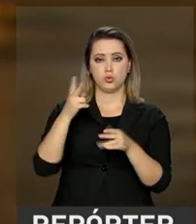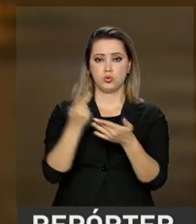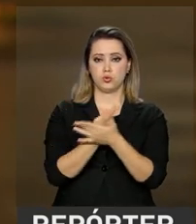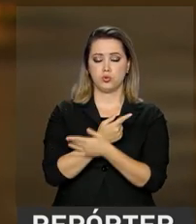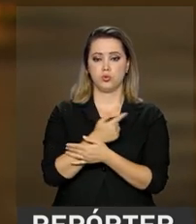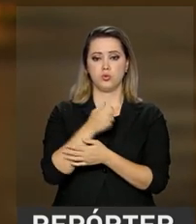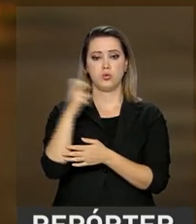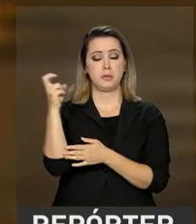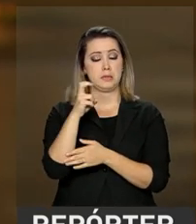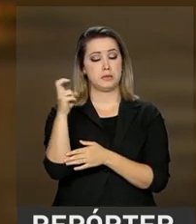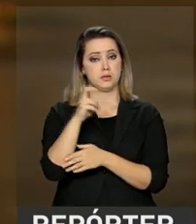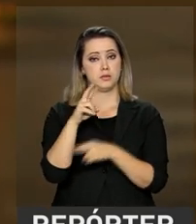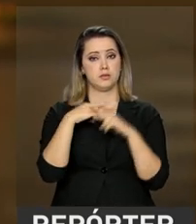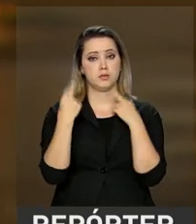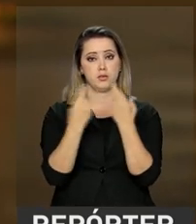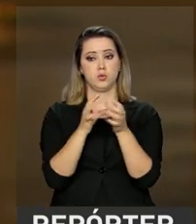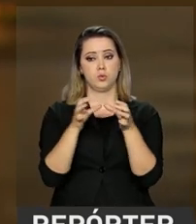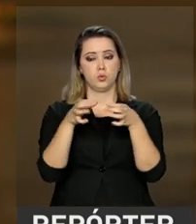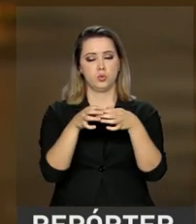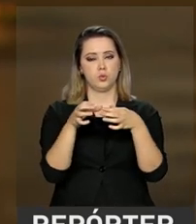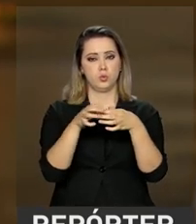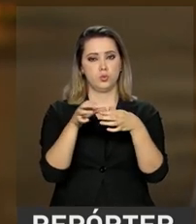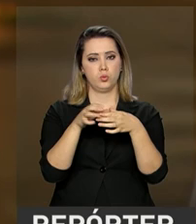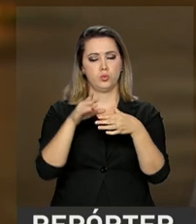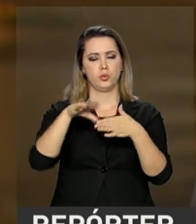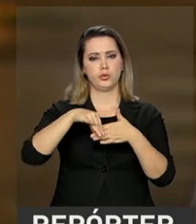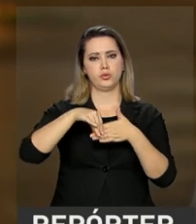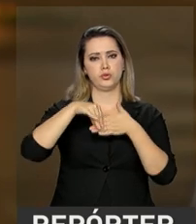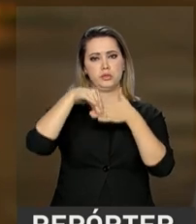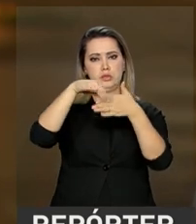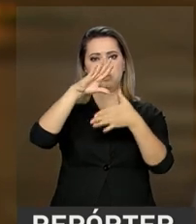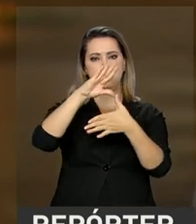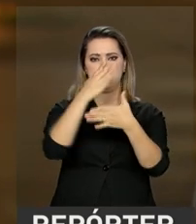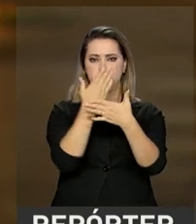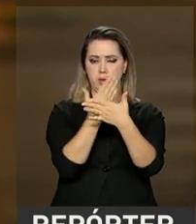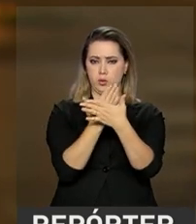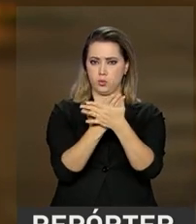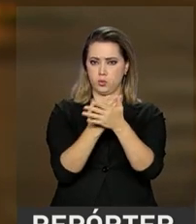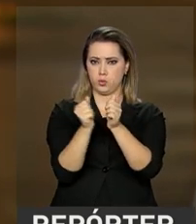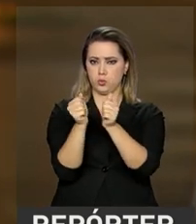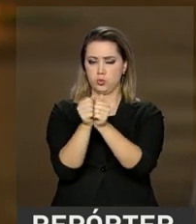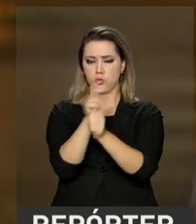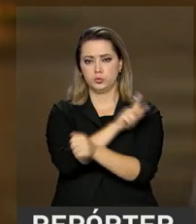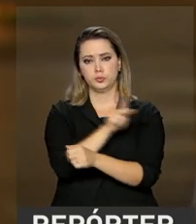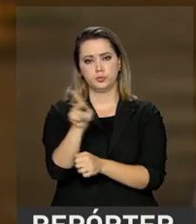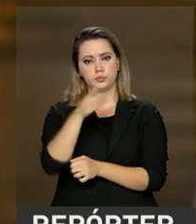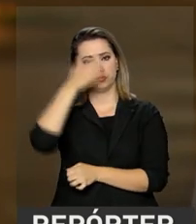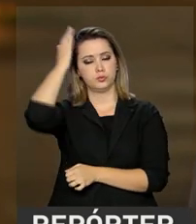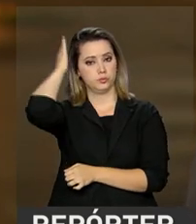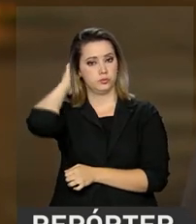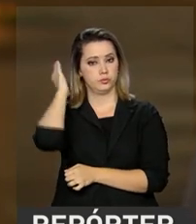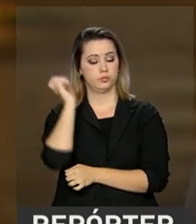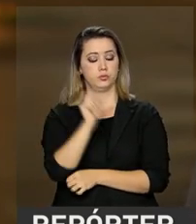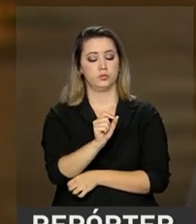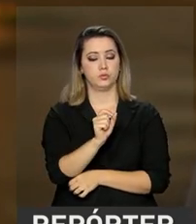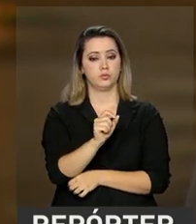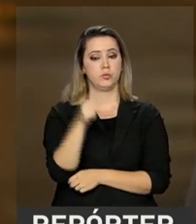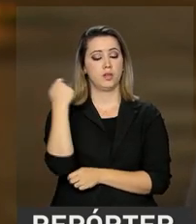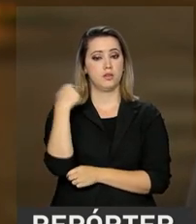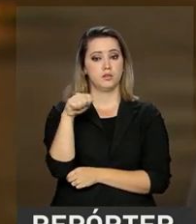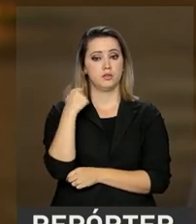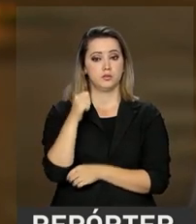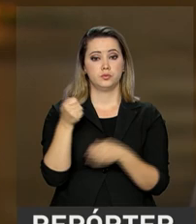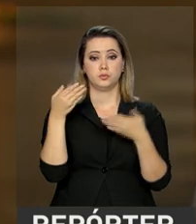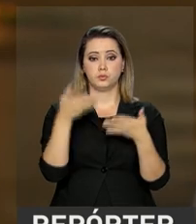a 50ª reunião de cúpula de chefes de Estado do Mercosul com a participação do presidente Michel Temer. A Argentina